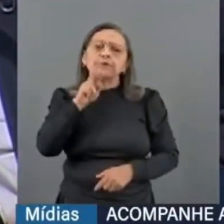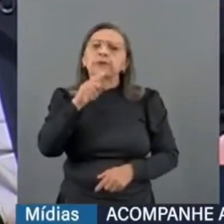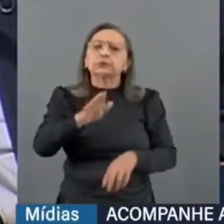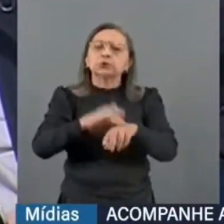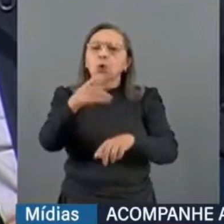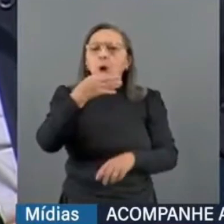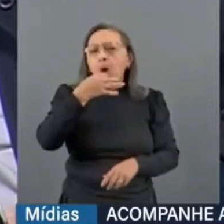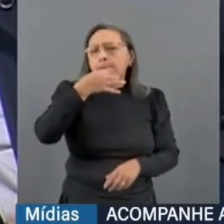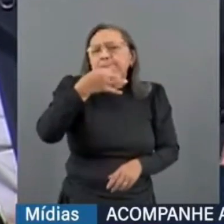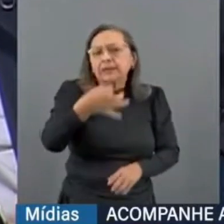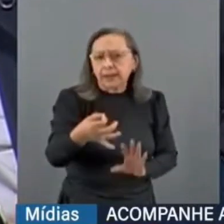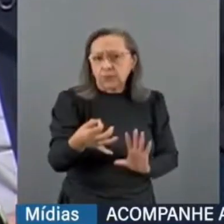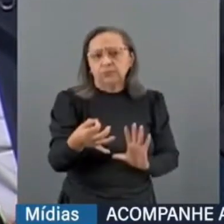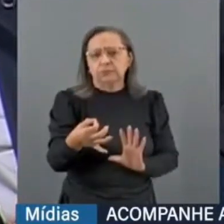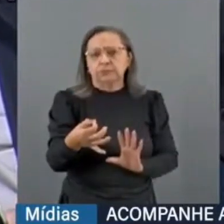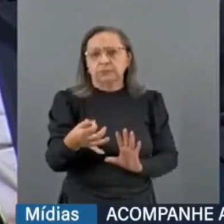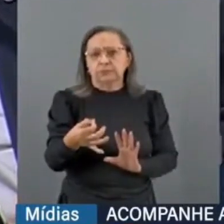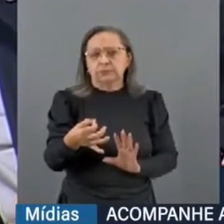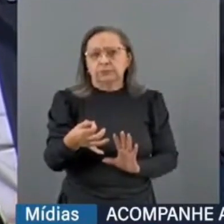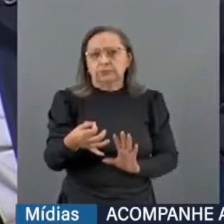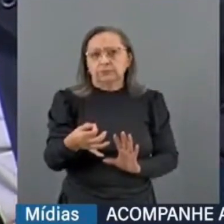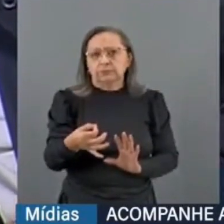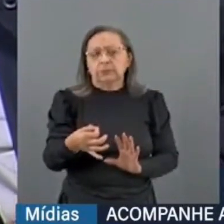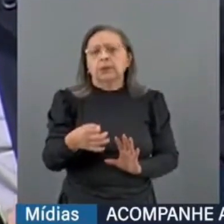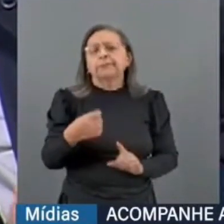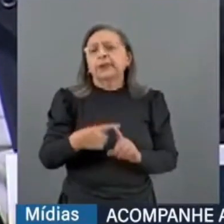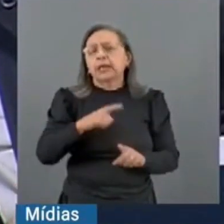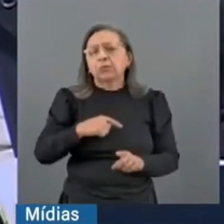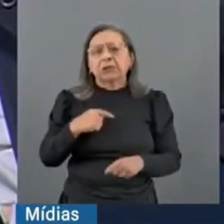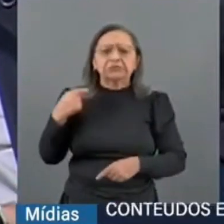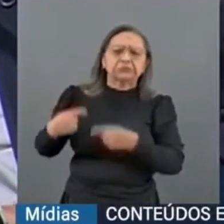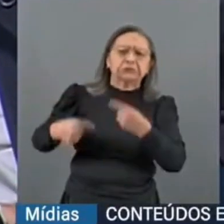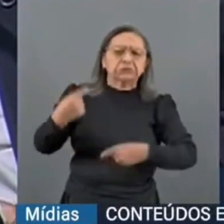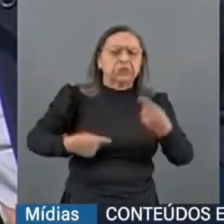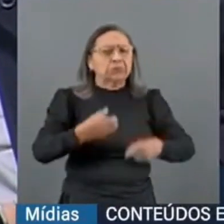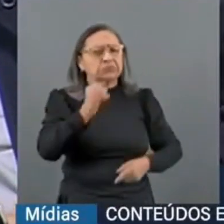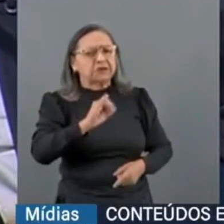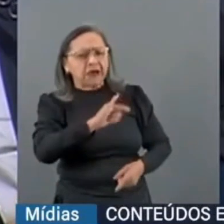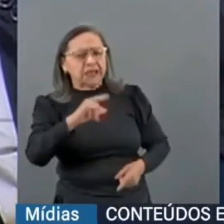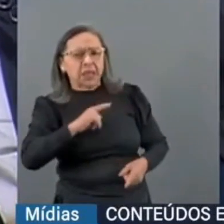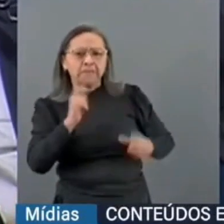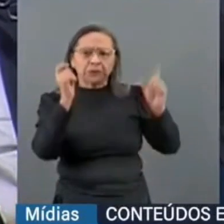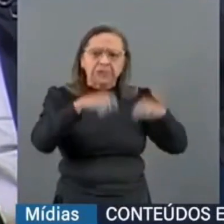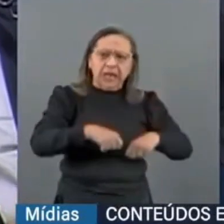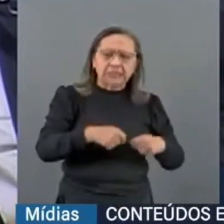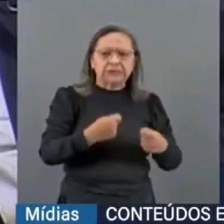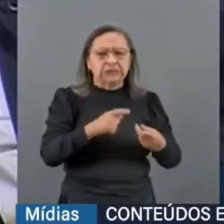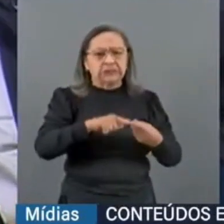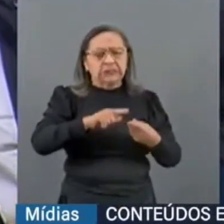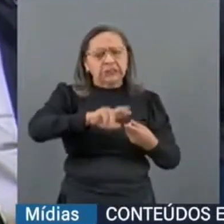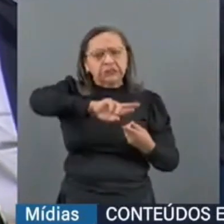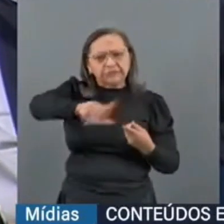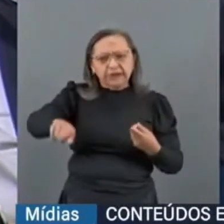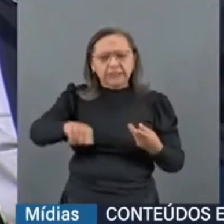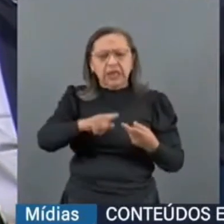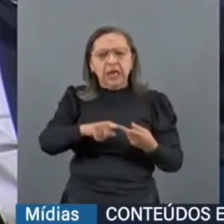sobre, há uma discussão se haveria uma possibilidade de diferenciar o